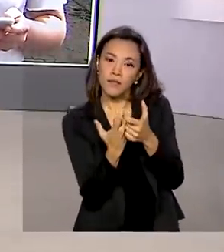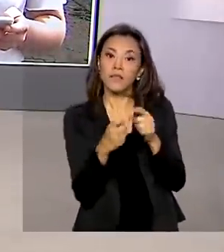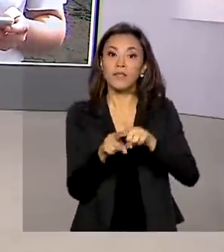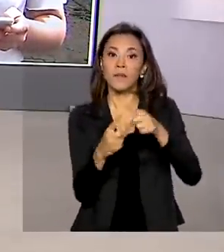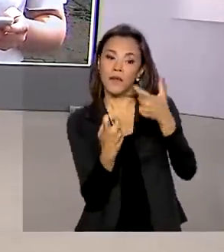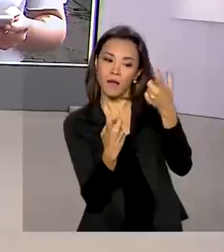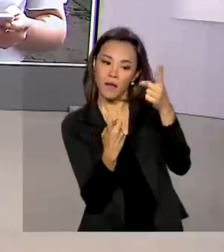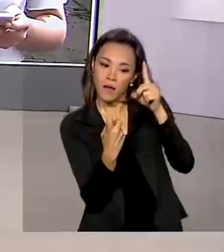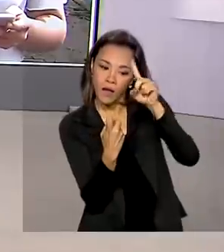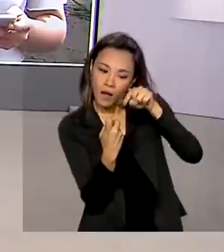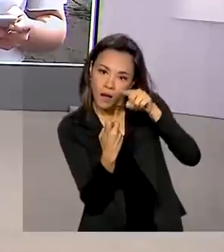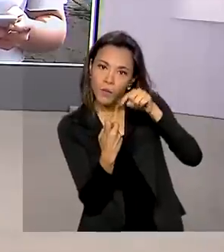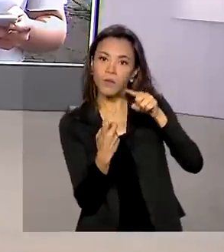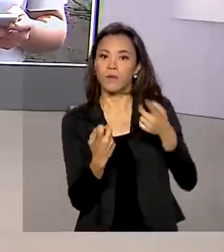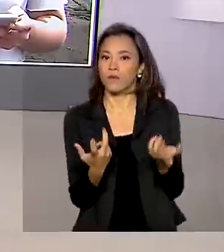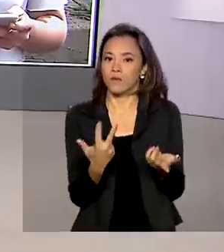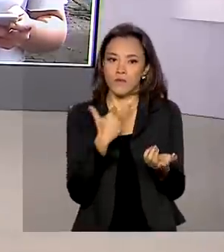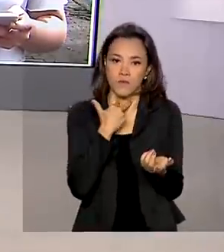Alessandra, bom dia.